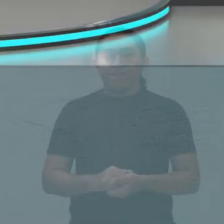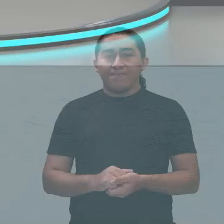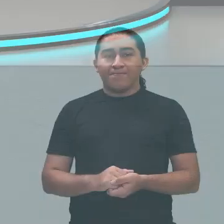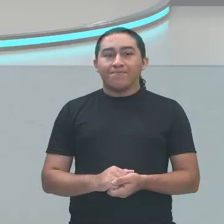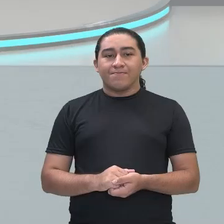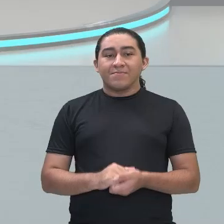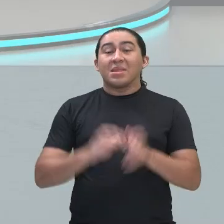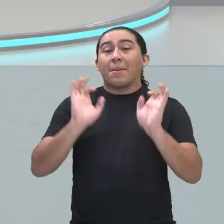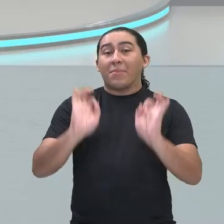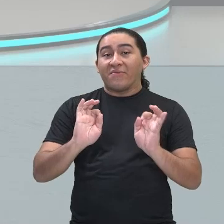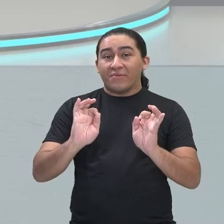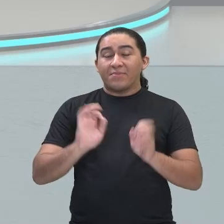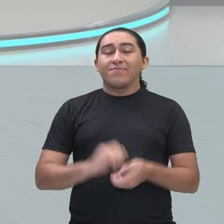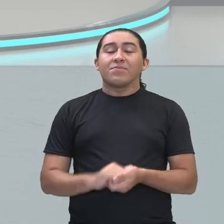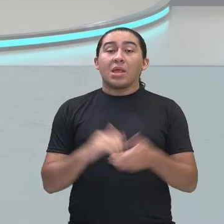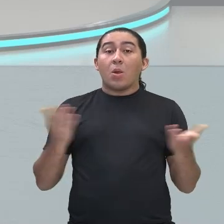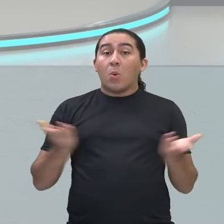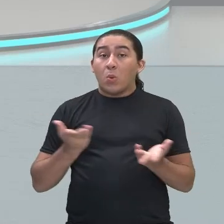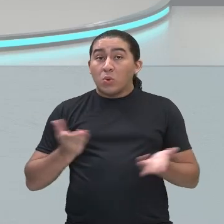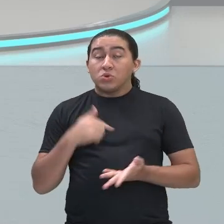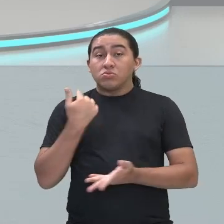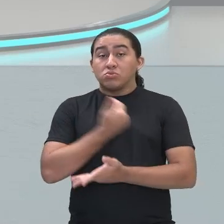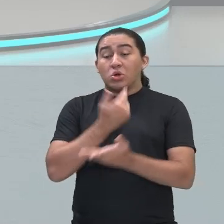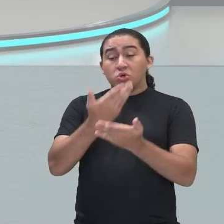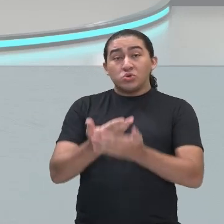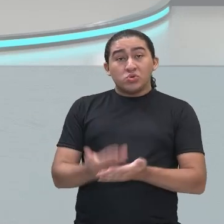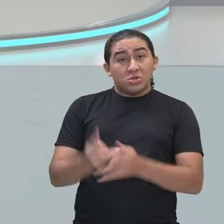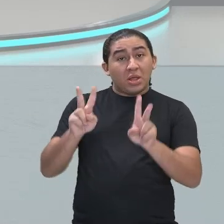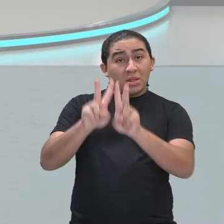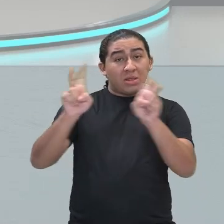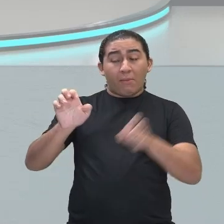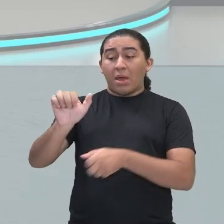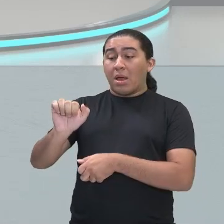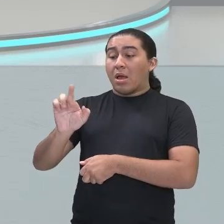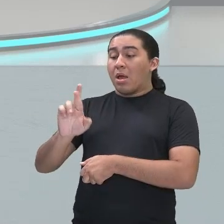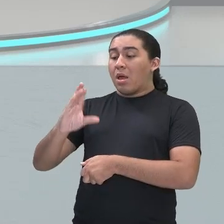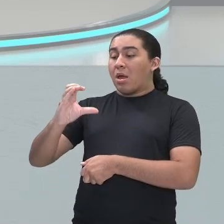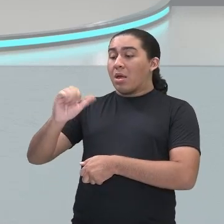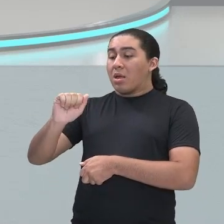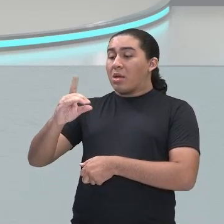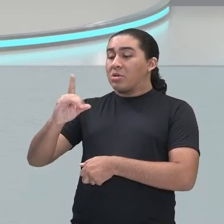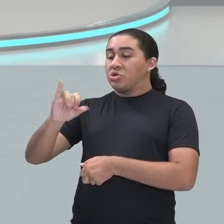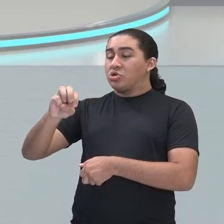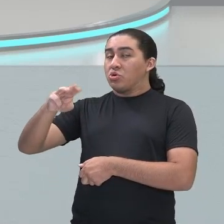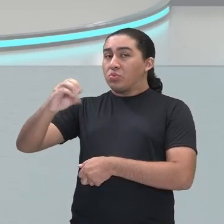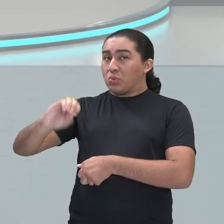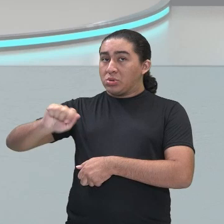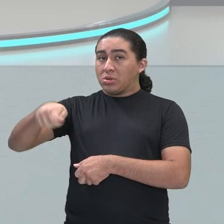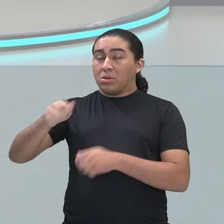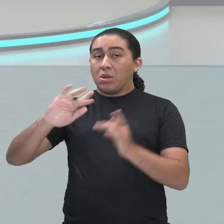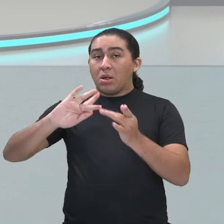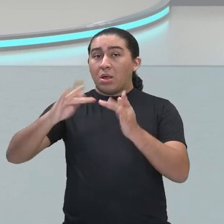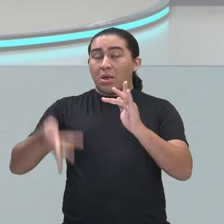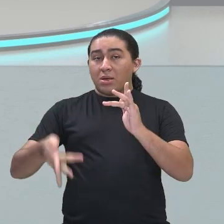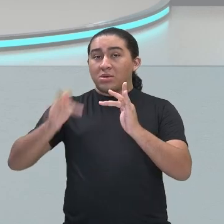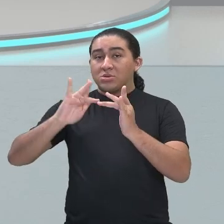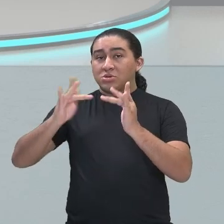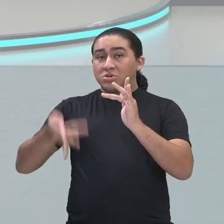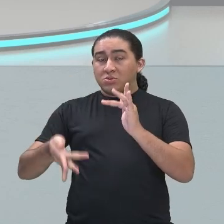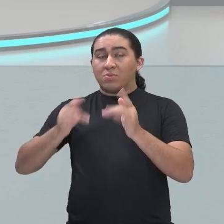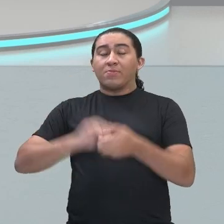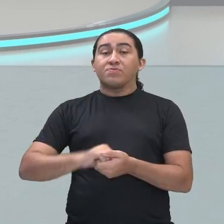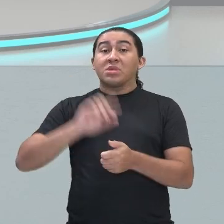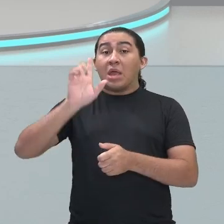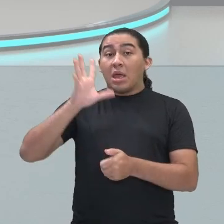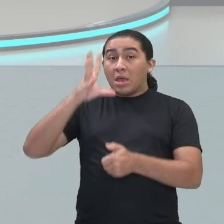Muito bem! Na aula de hoje nós vamos estudar um pouco sobre o Arcadismo, um período literário lá em Portugal. Então